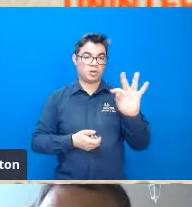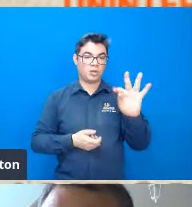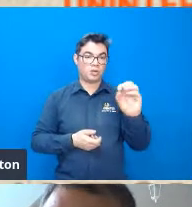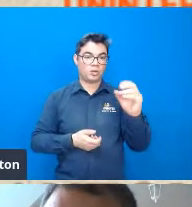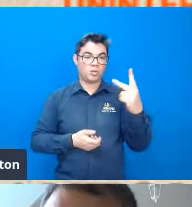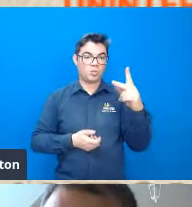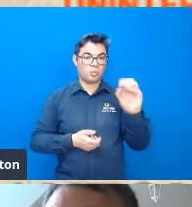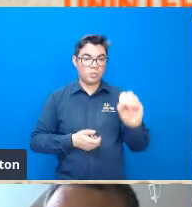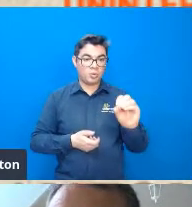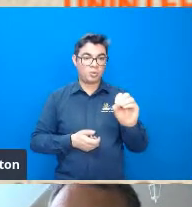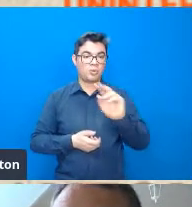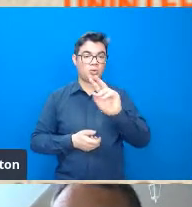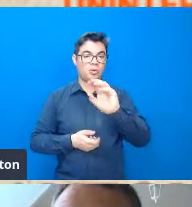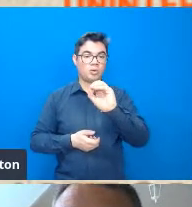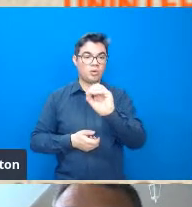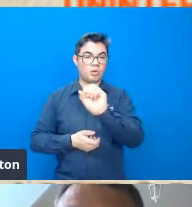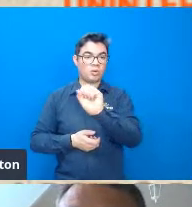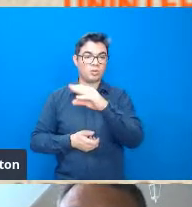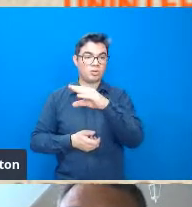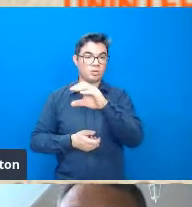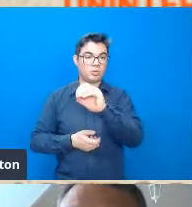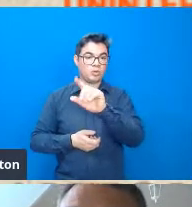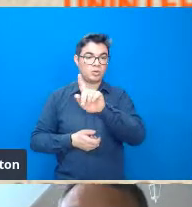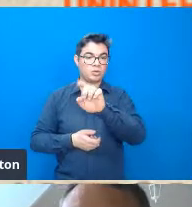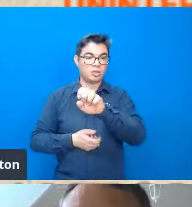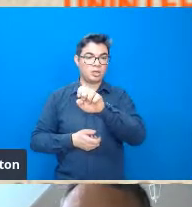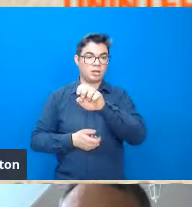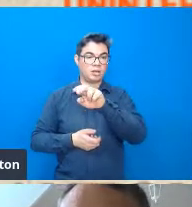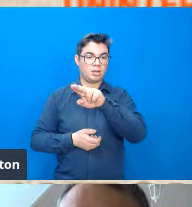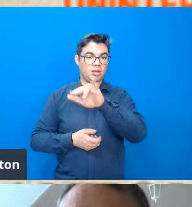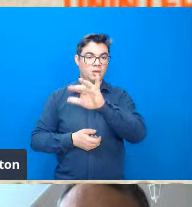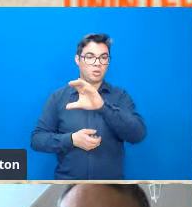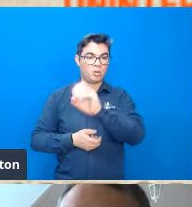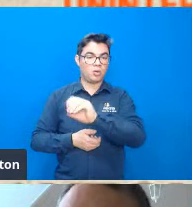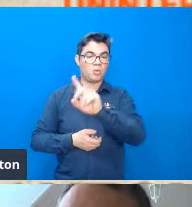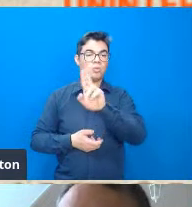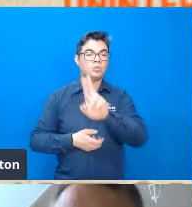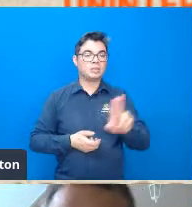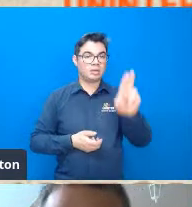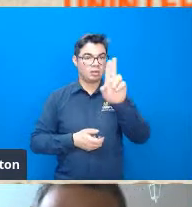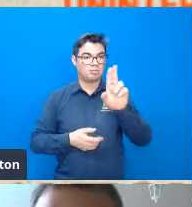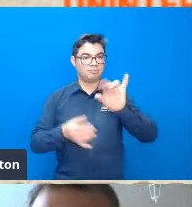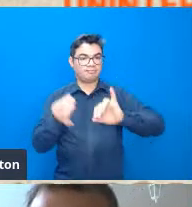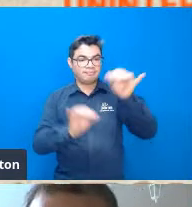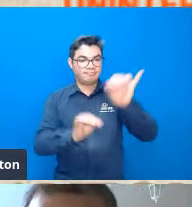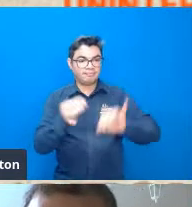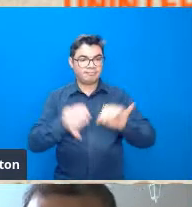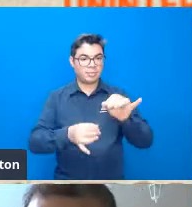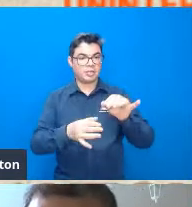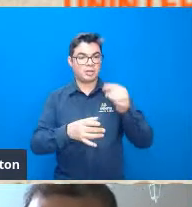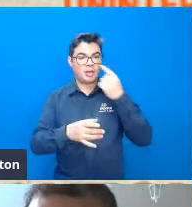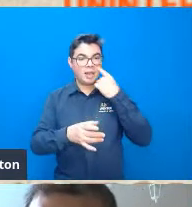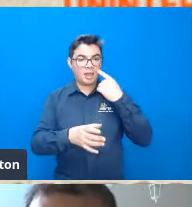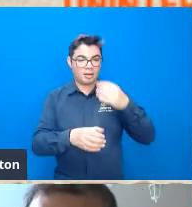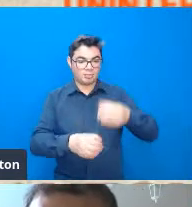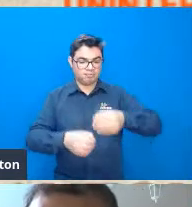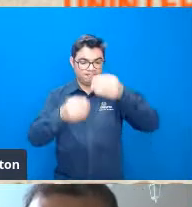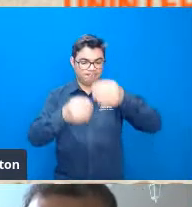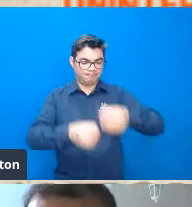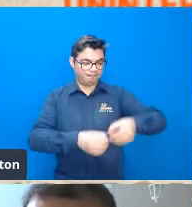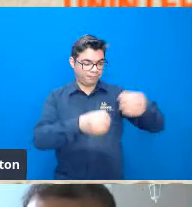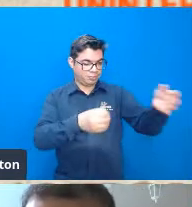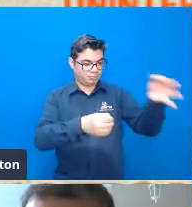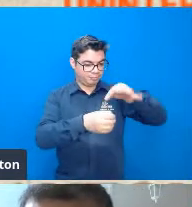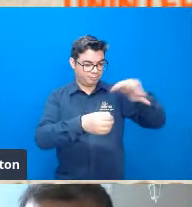isótopo cosmogênico que ele é a é o se coleta grãos de quartzo e